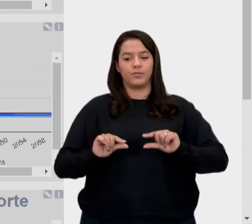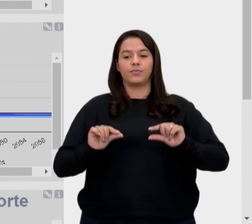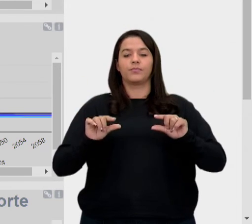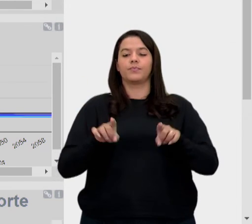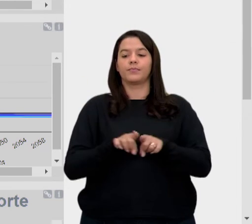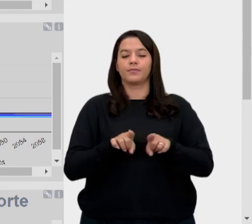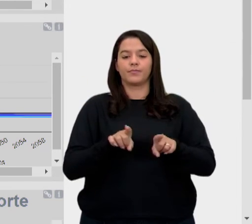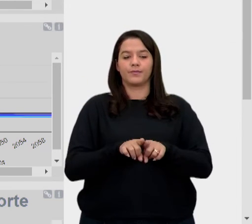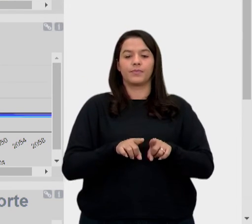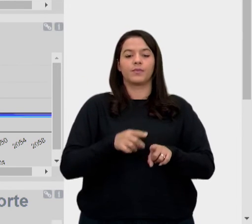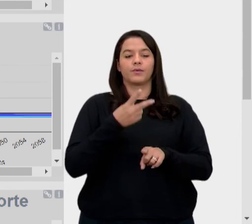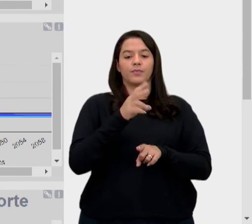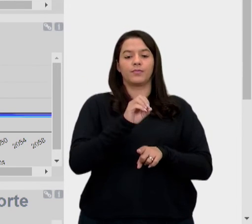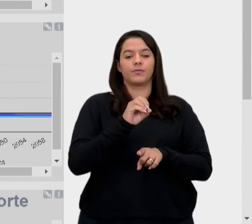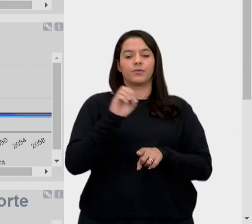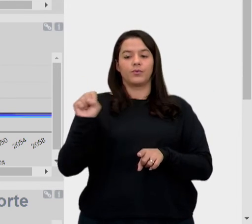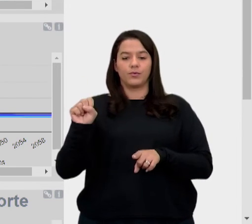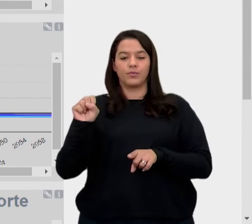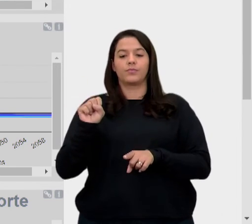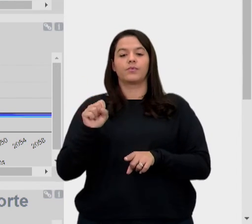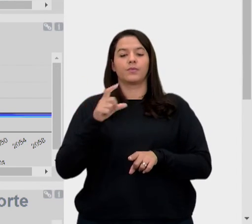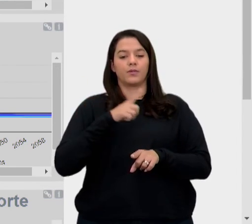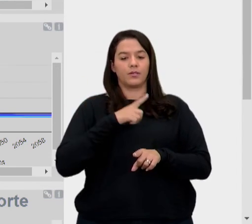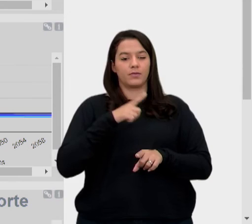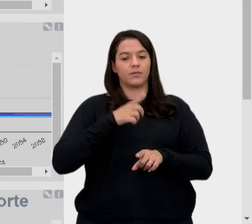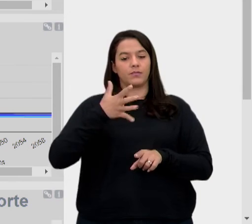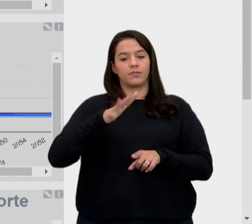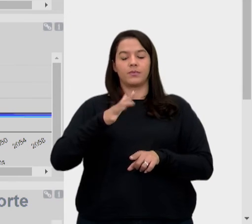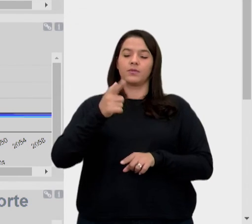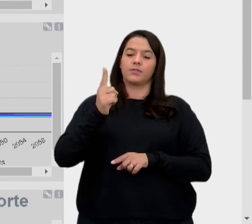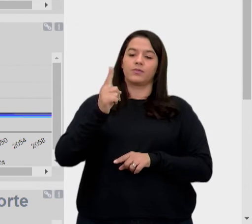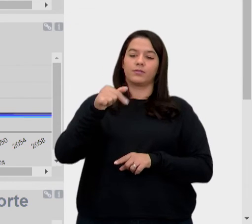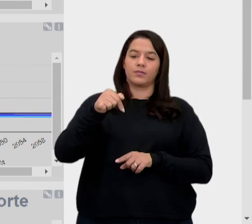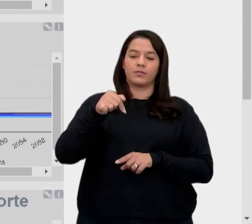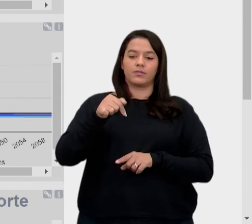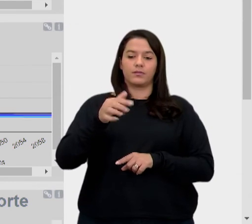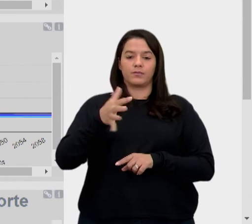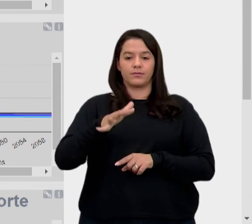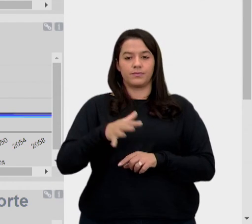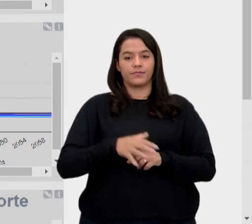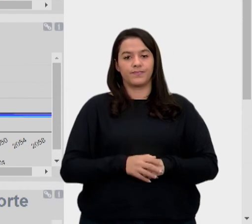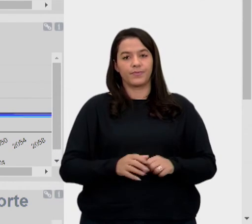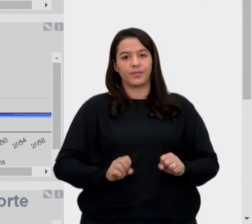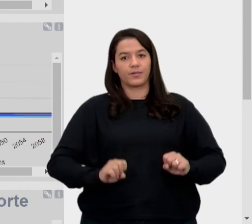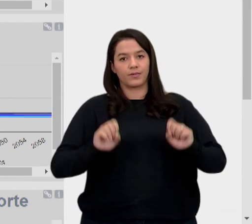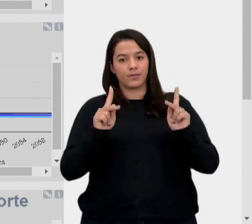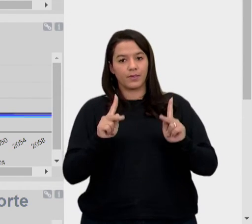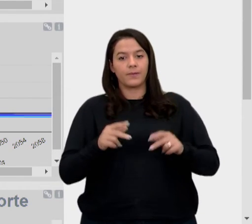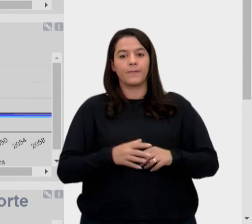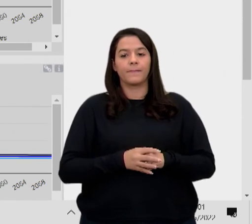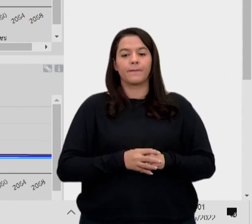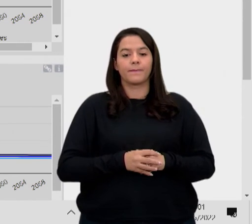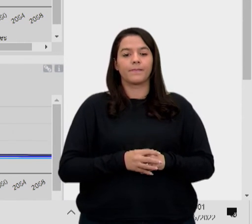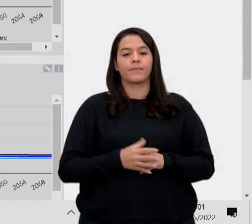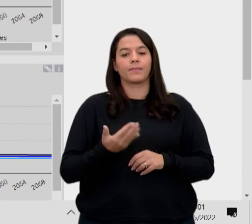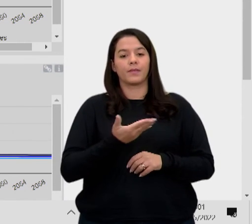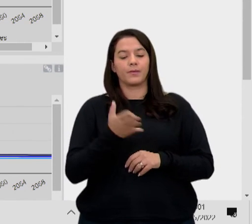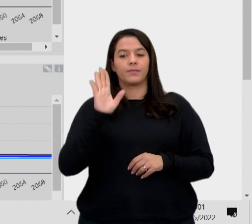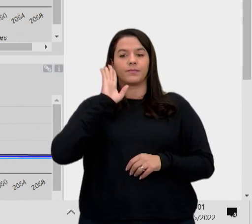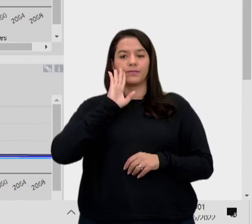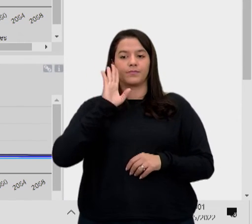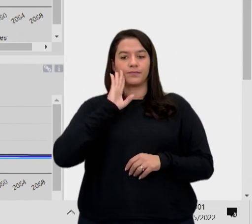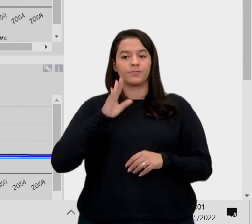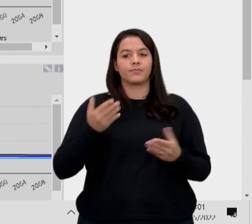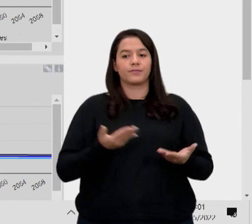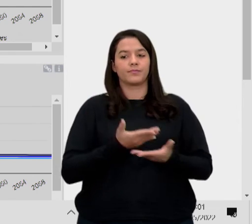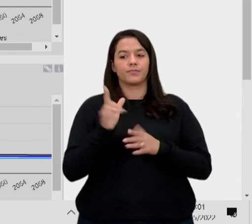Que a gente em 2008, como eu falei pra vocês, ela é na faixa de 17, mais ou menos. Tá certo, galera? Então, ó, é muito legal trabalhar aí